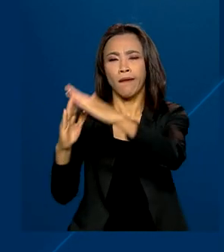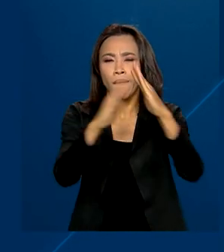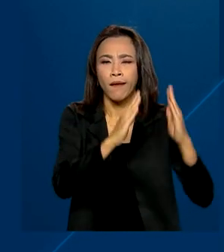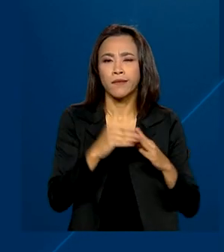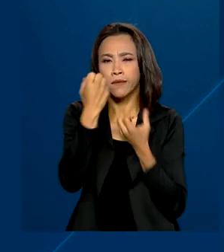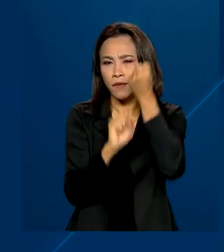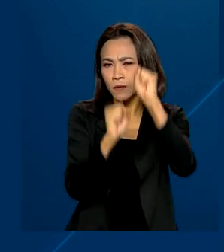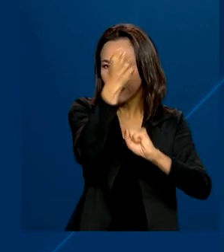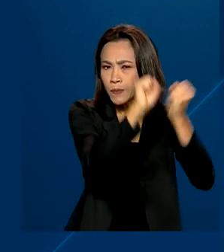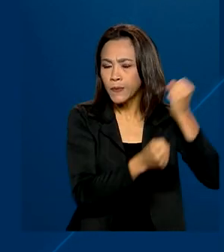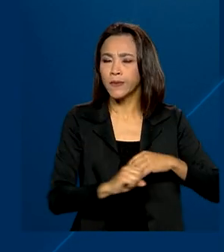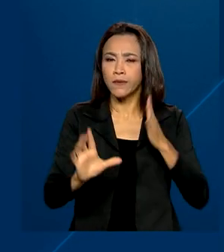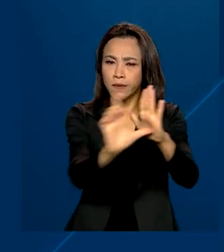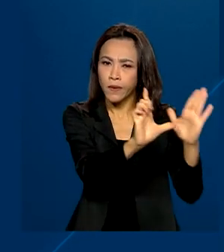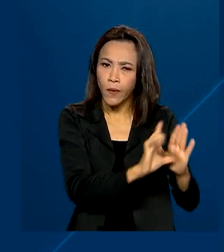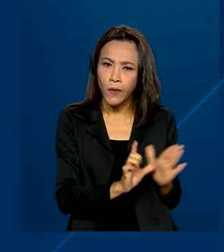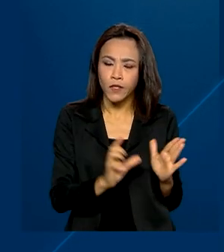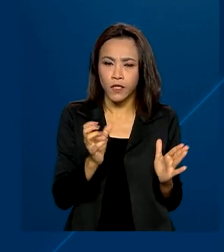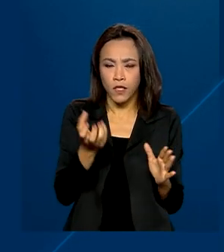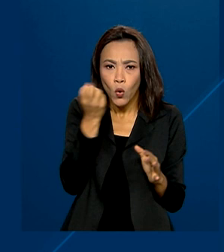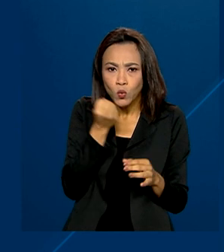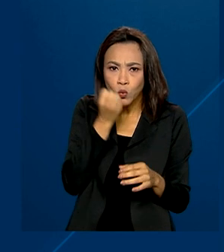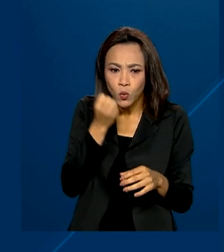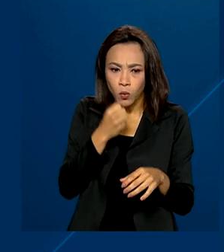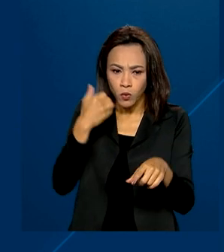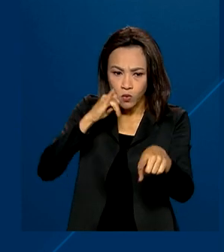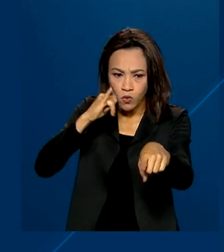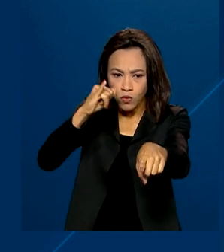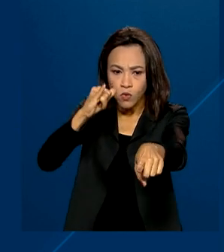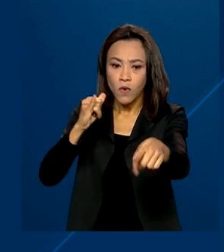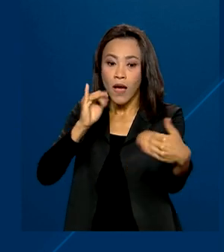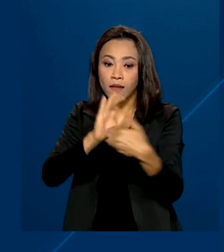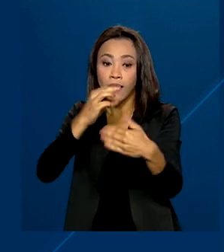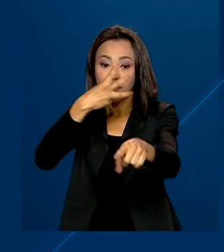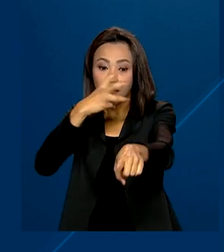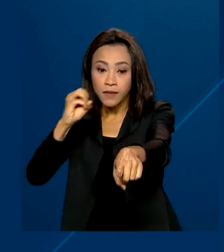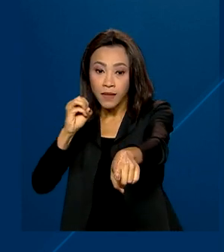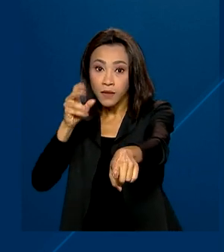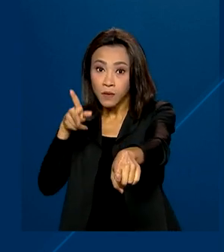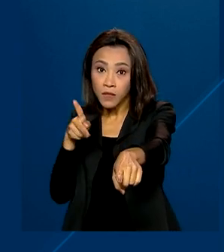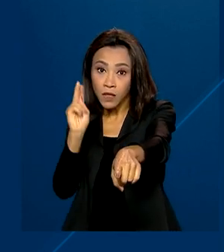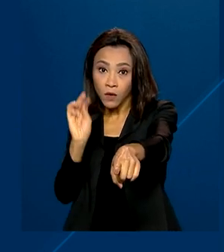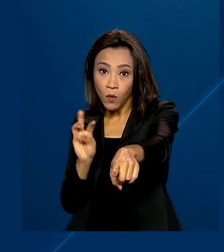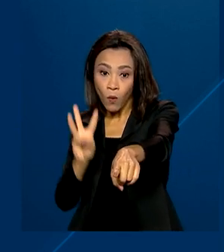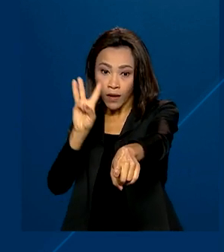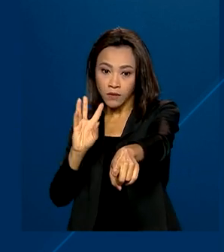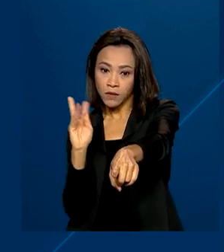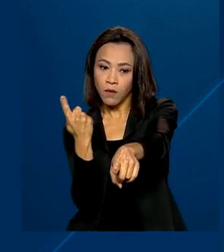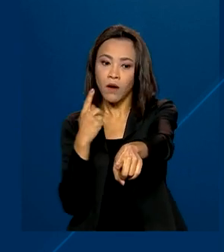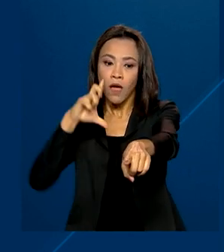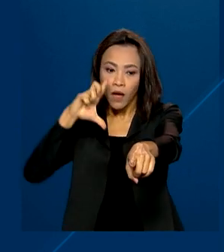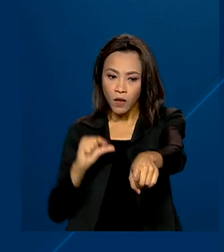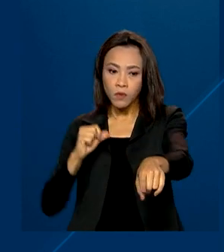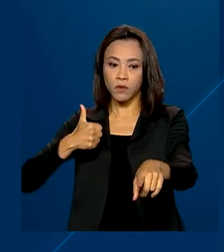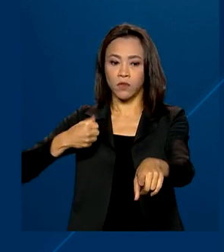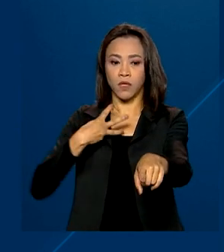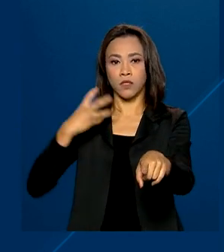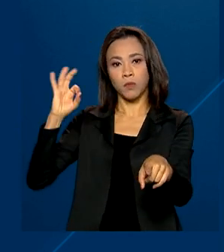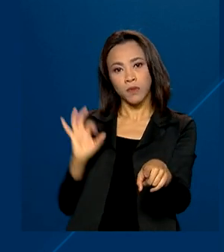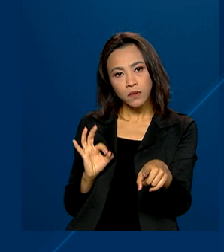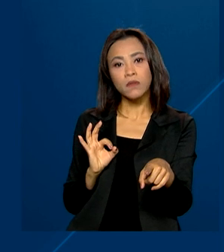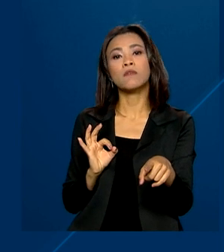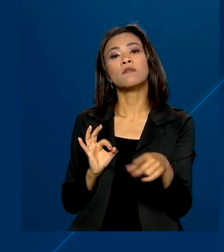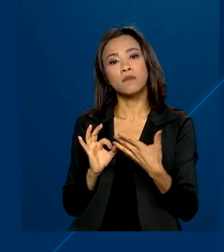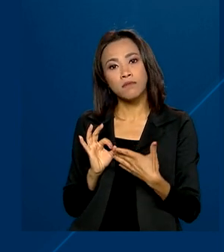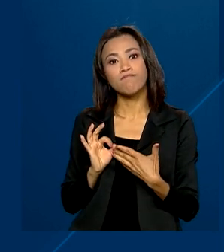comércios com consumo mensal superior a 300 kWh vão ter uma redução de 13% na fatura de energia